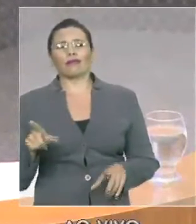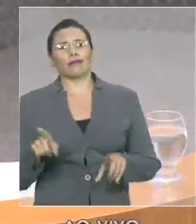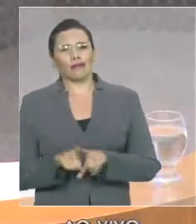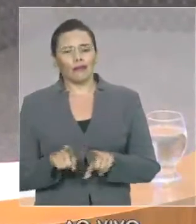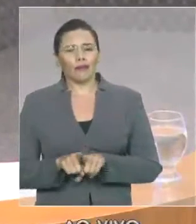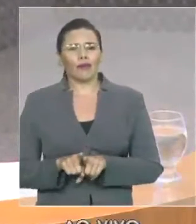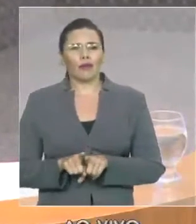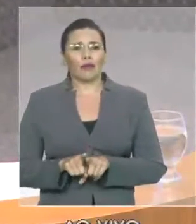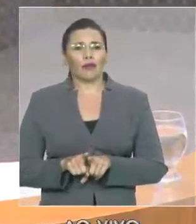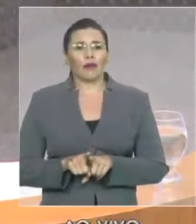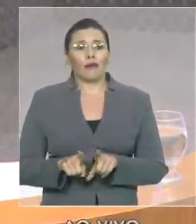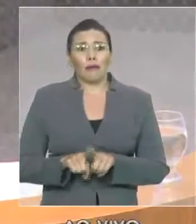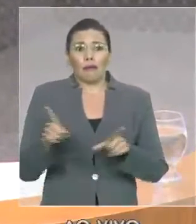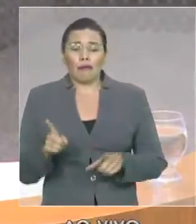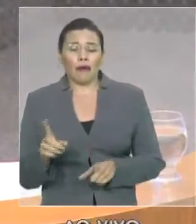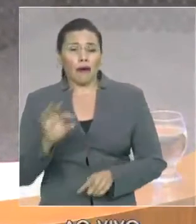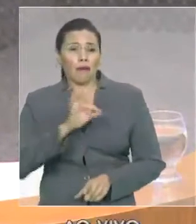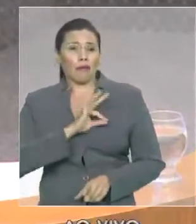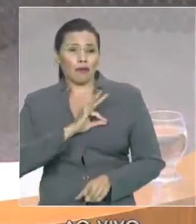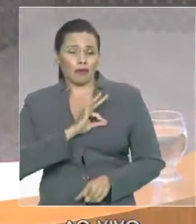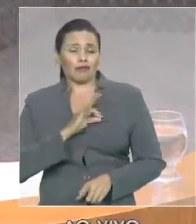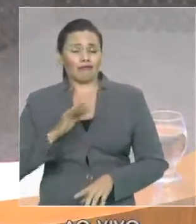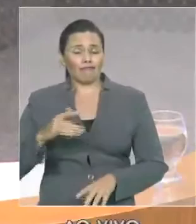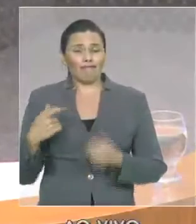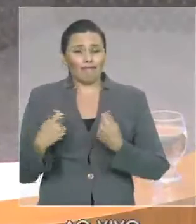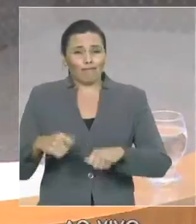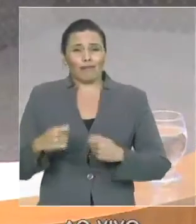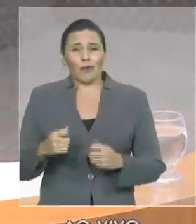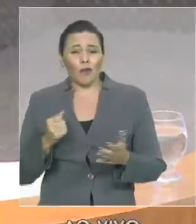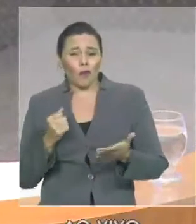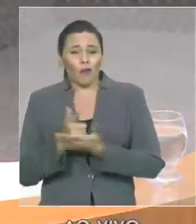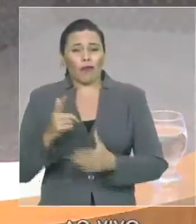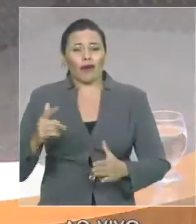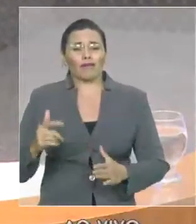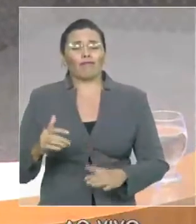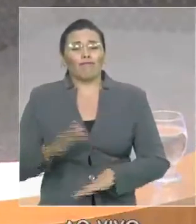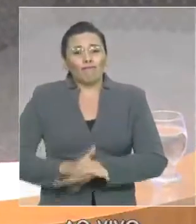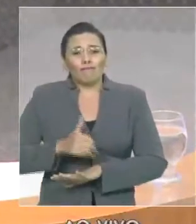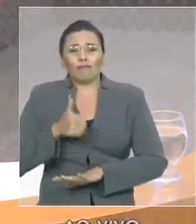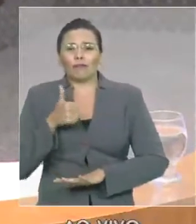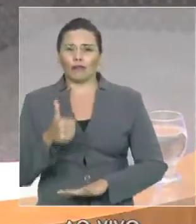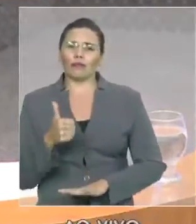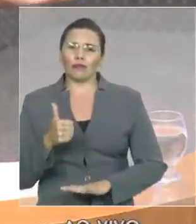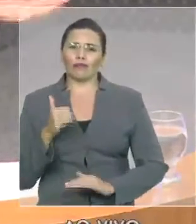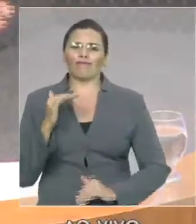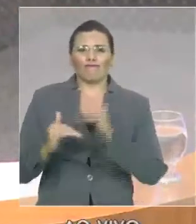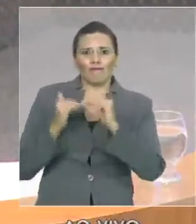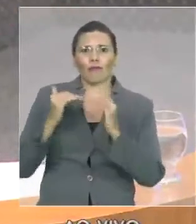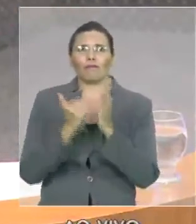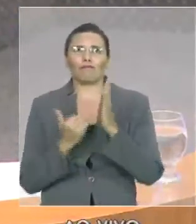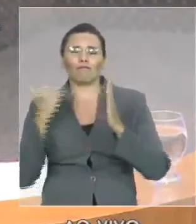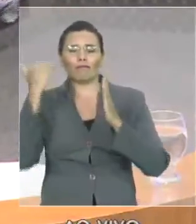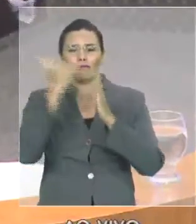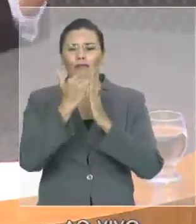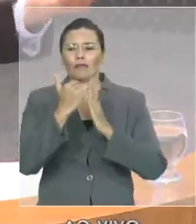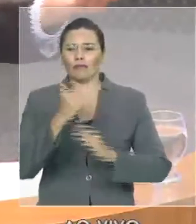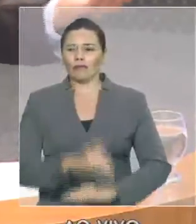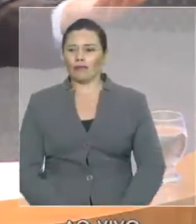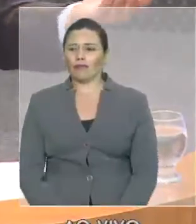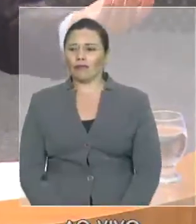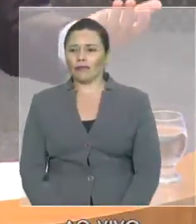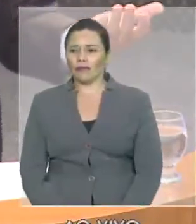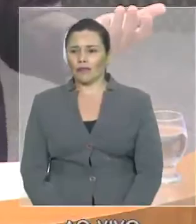dignos oficiais tanto das Forças Armadas quanto da Polícia Militar do Maranhão, e sabem, com mais propriedade, que nós